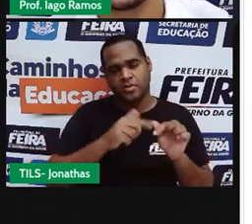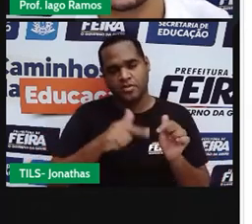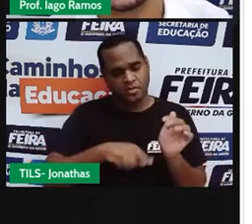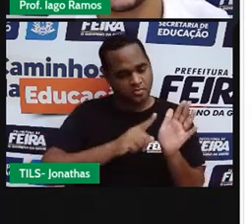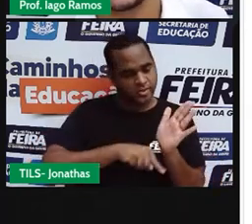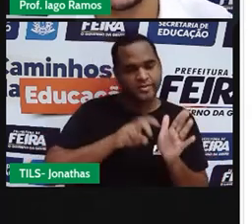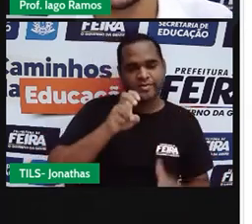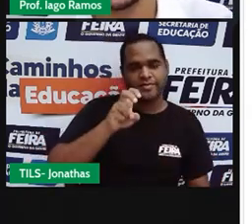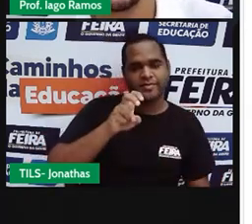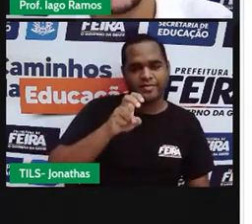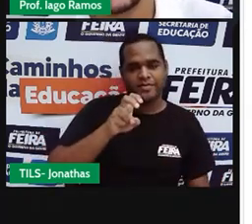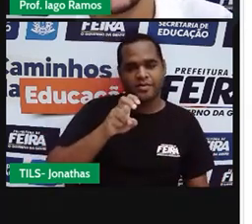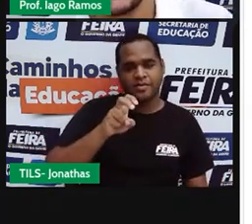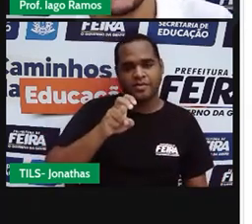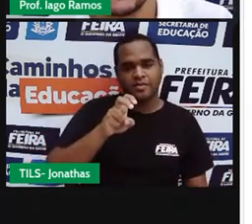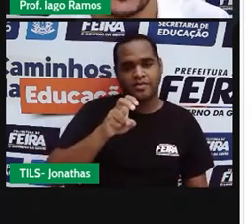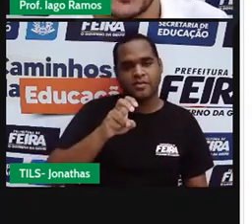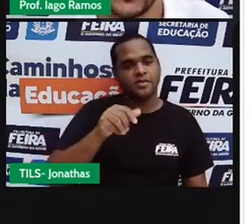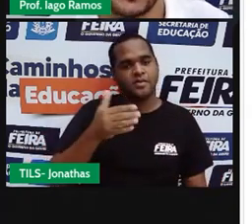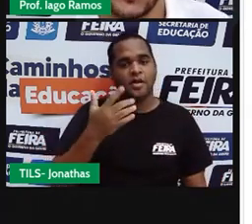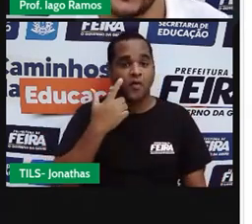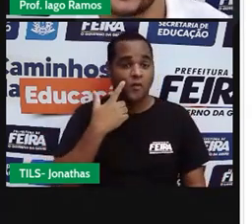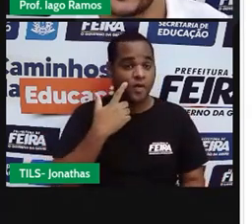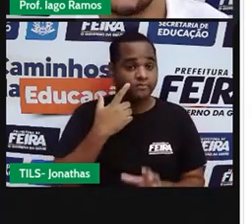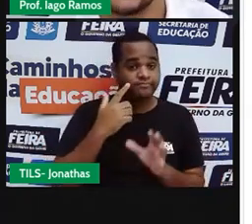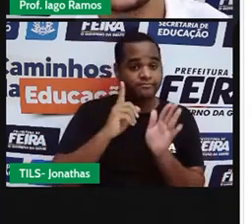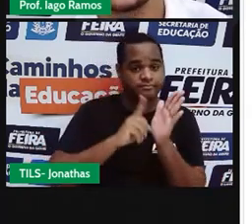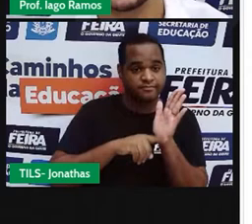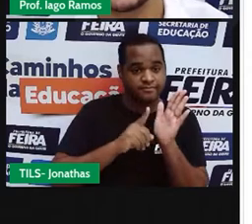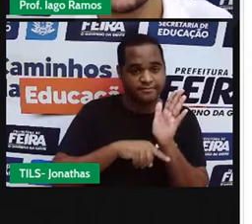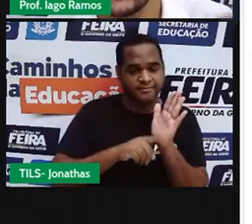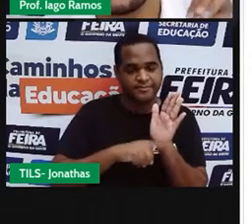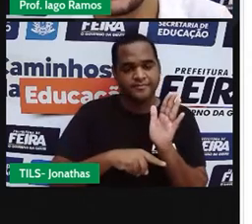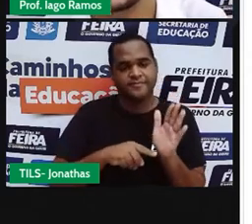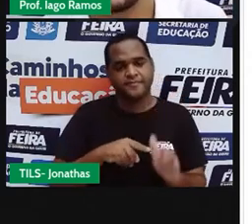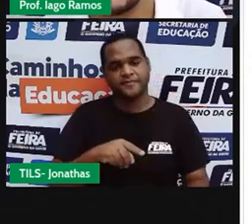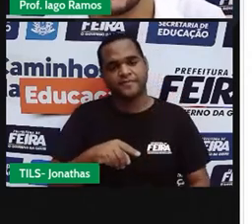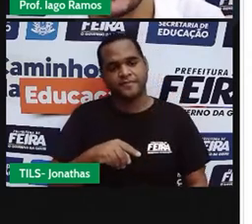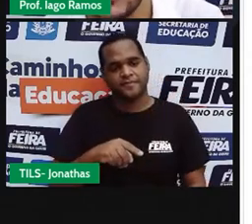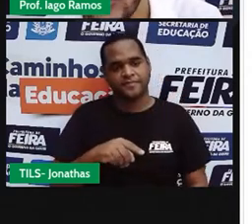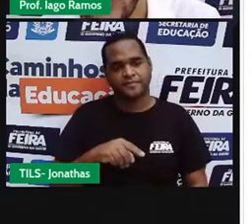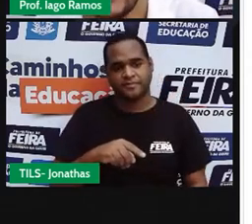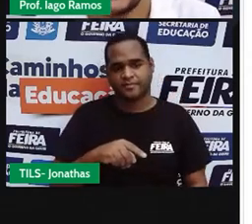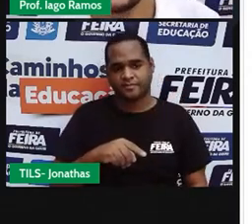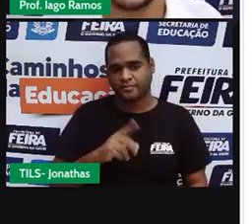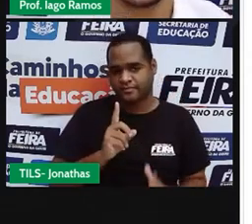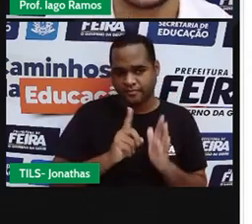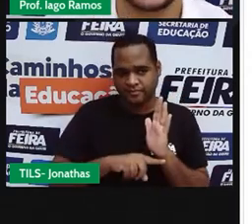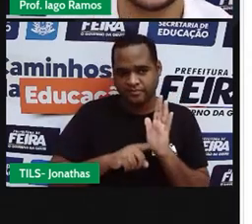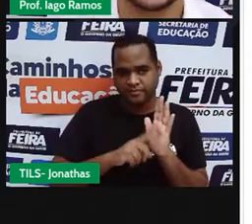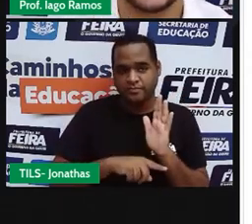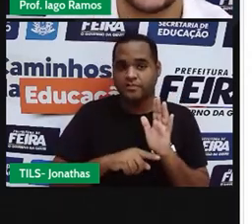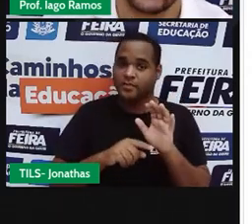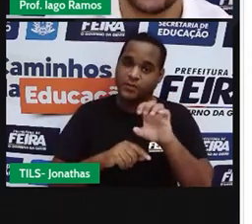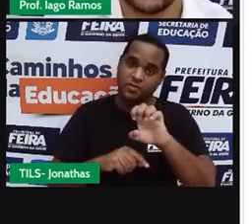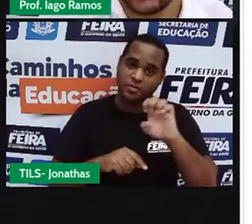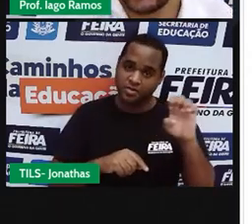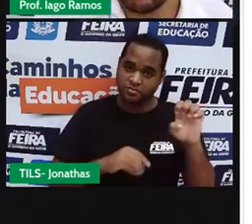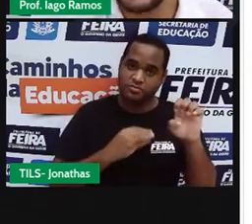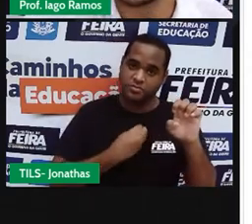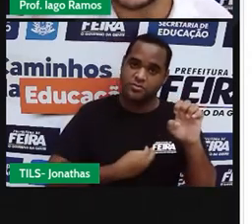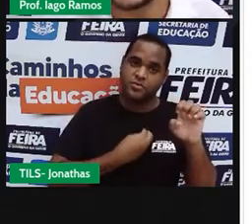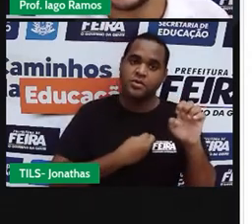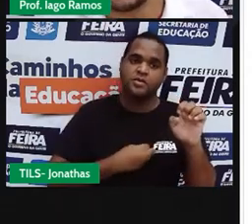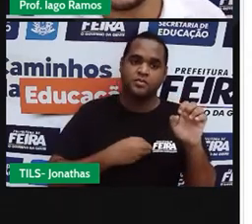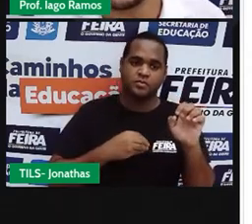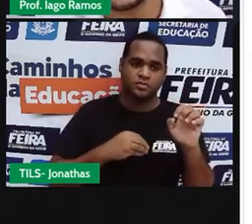5. Se eu somasse, aliás, vamos subtrair menos 5. Se eu somasse menos 5, eu ia para a esquerda. Como eu vou